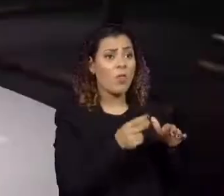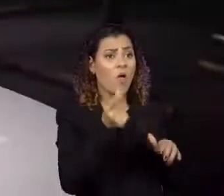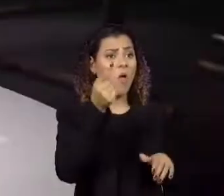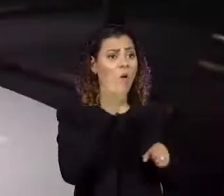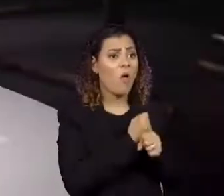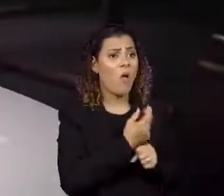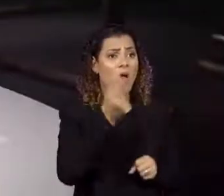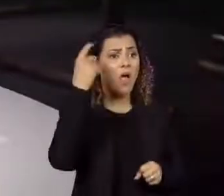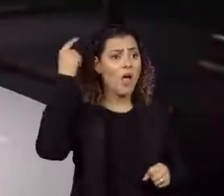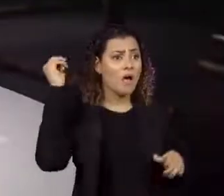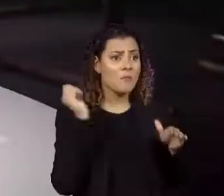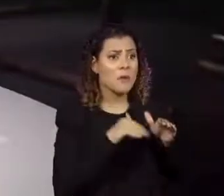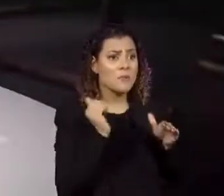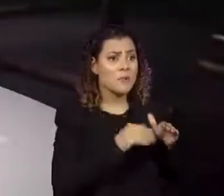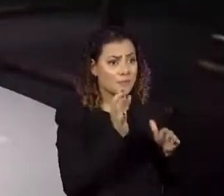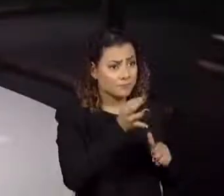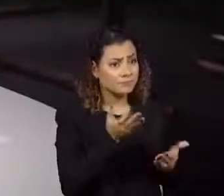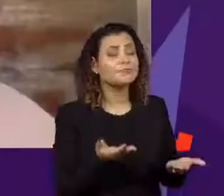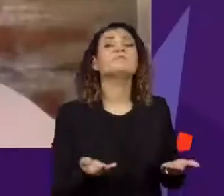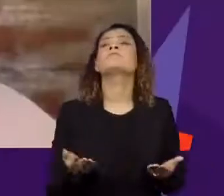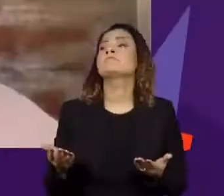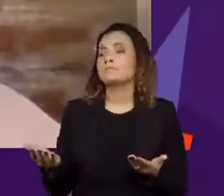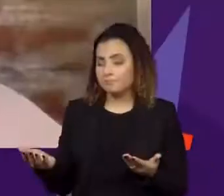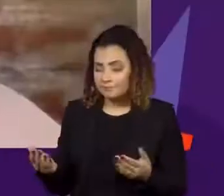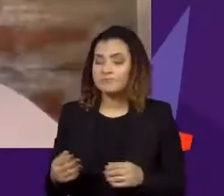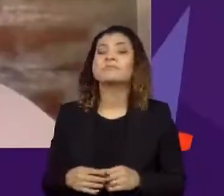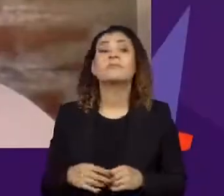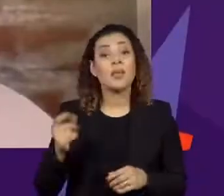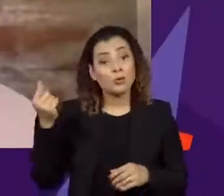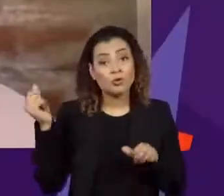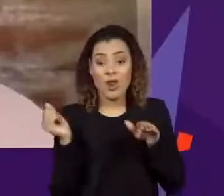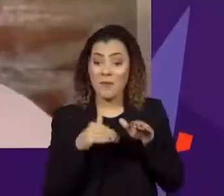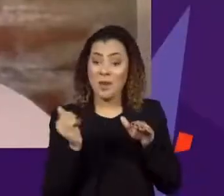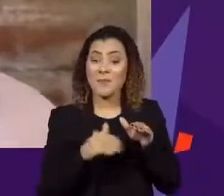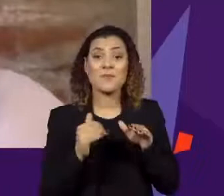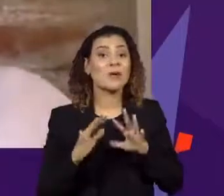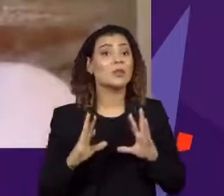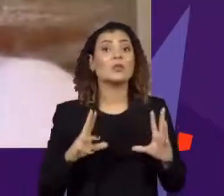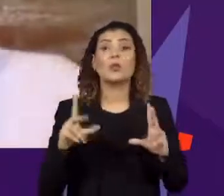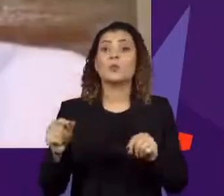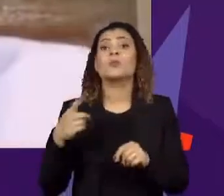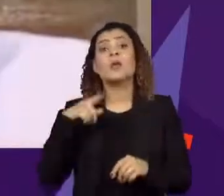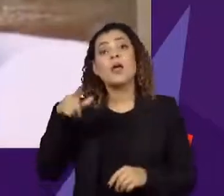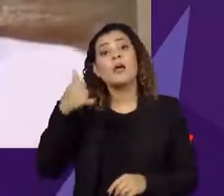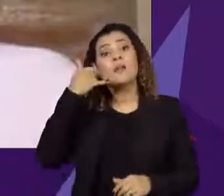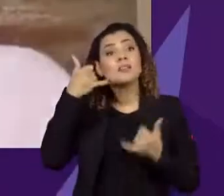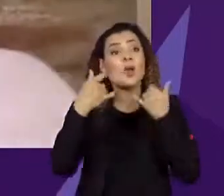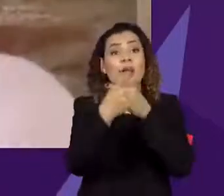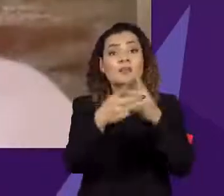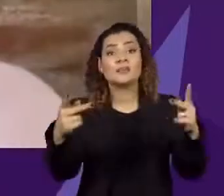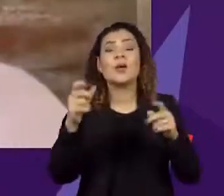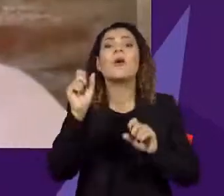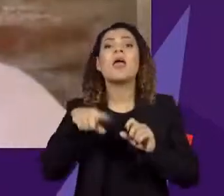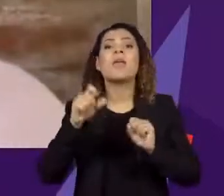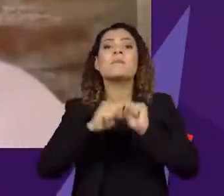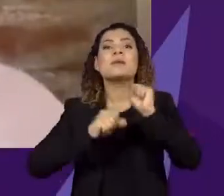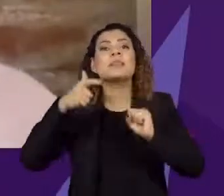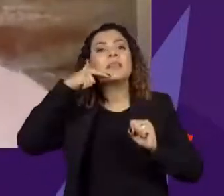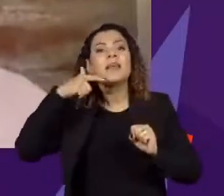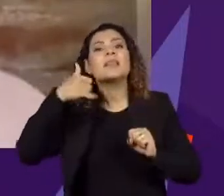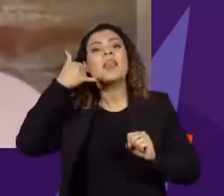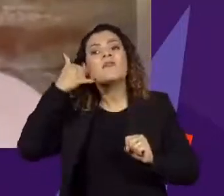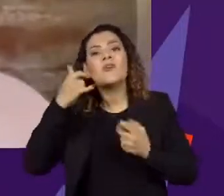o Fust. E todo mundo, é 1% da sua conta de celular. Aliás, aproveitando, veja só,